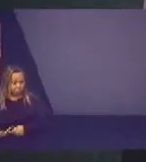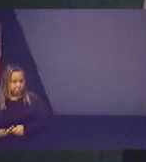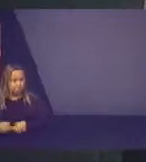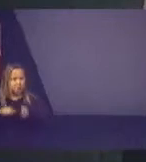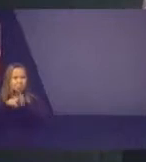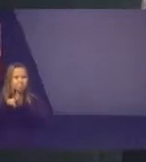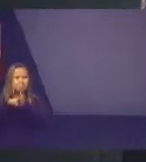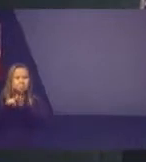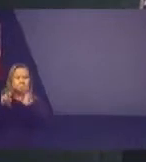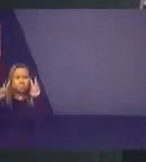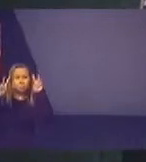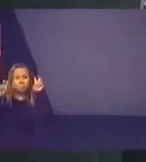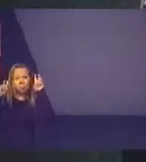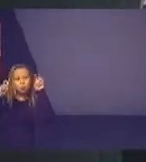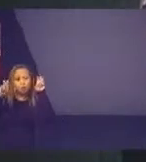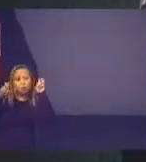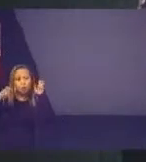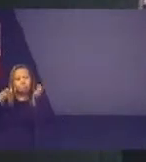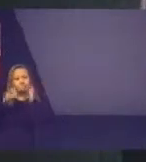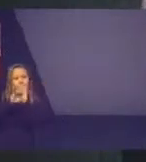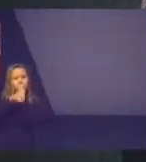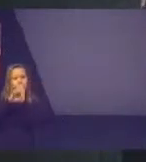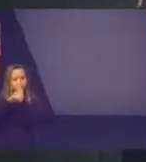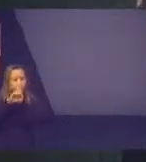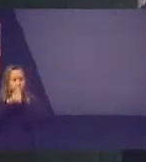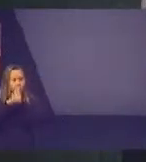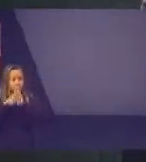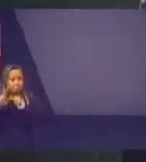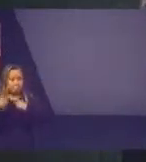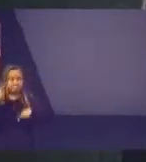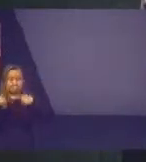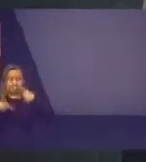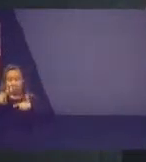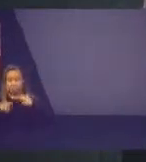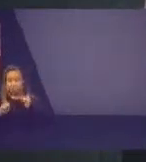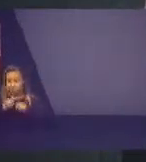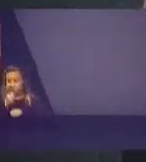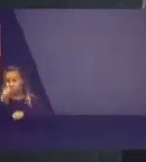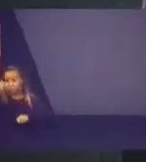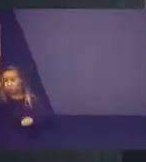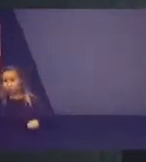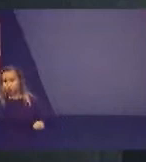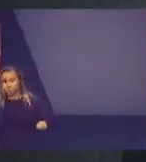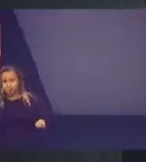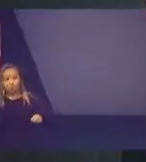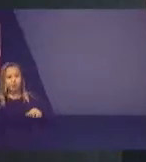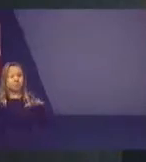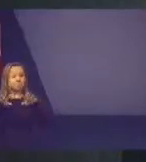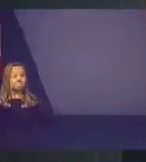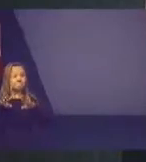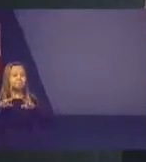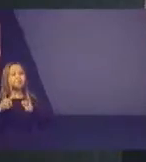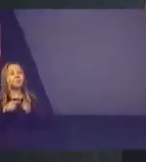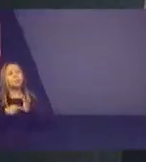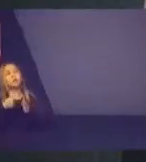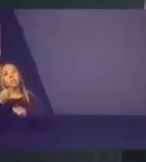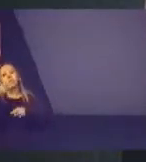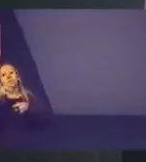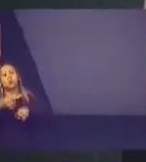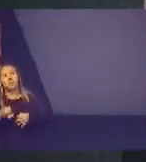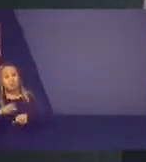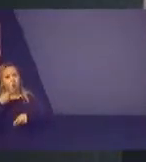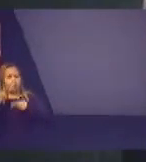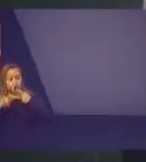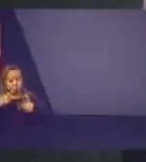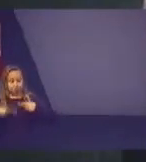conceitual de políticas públicas Já é uma discussão enorme na academia Mas uma coisa é certa Quando nós falamos de